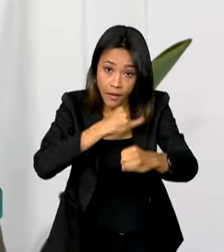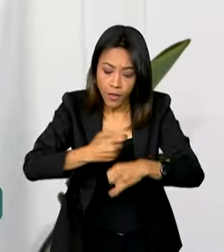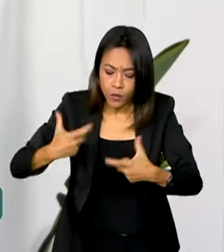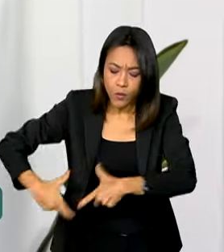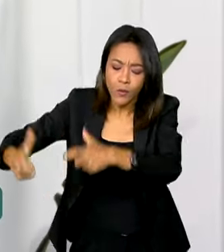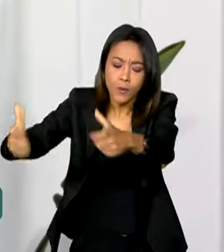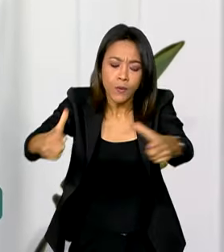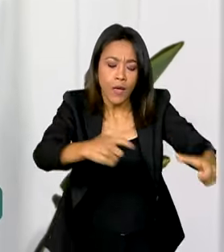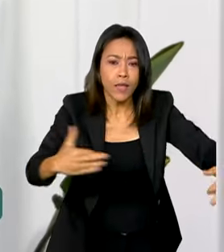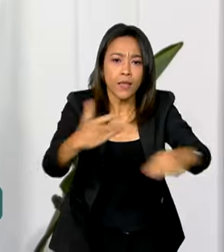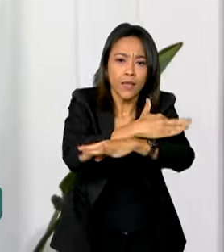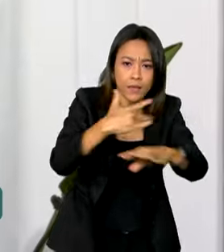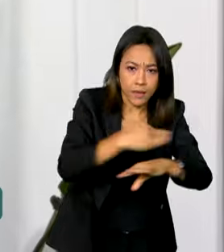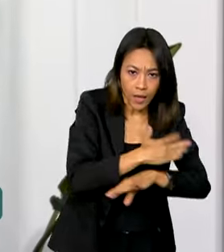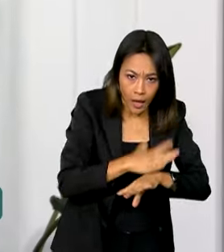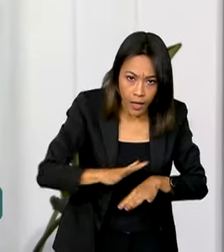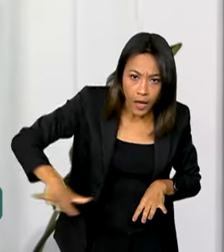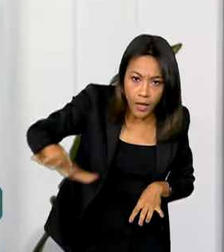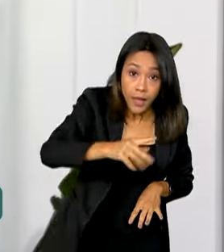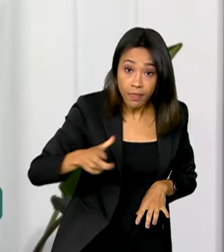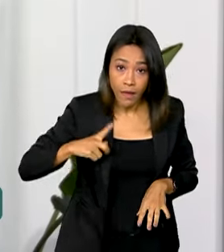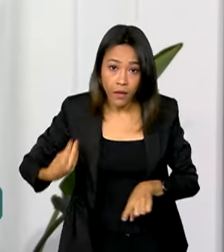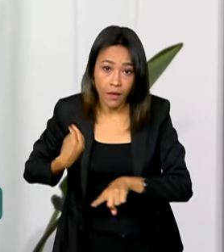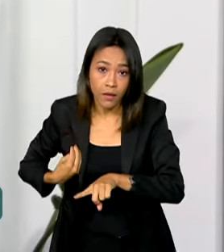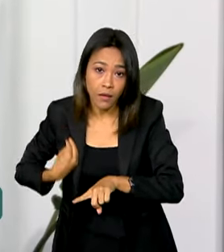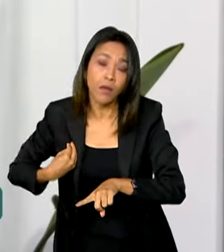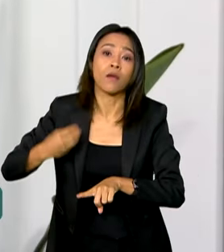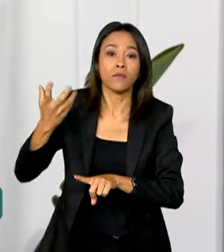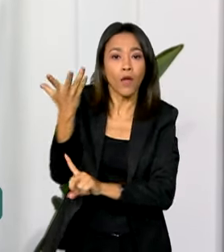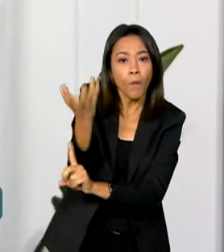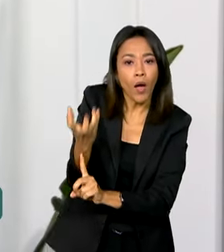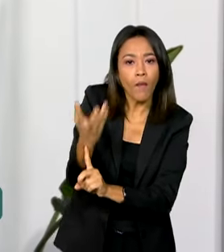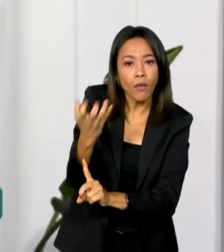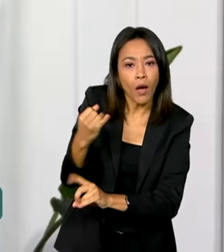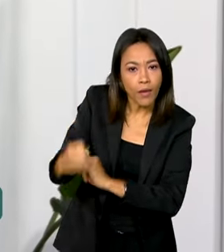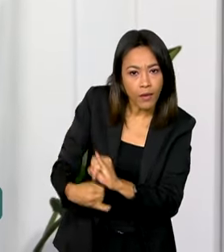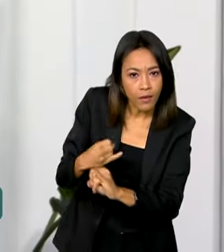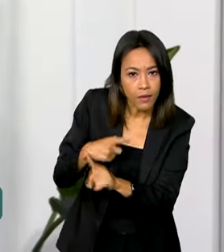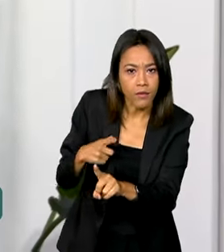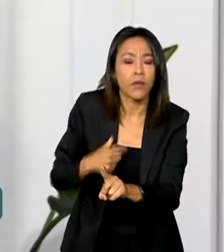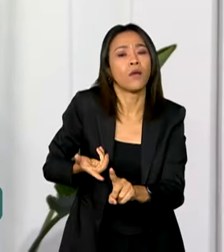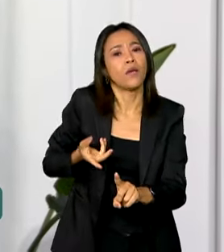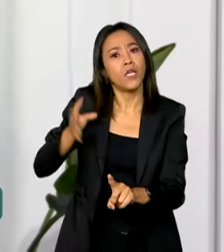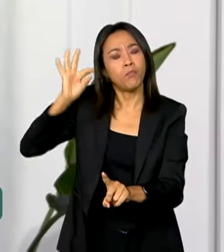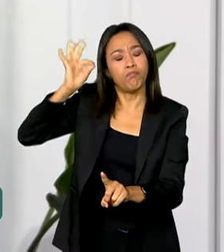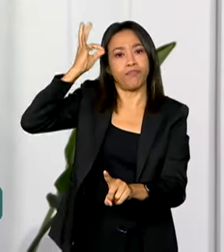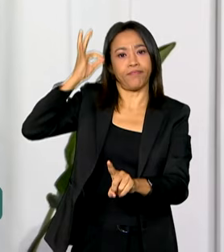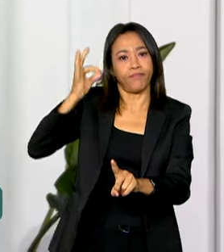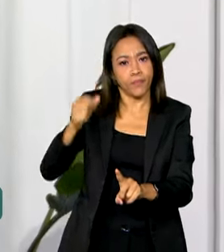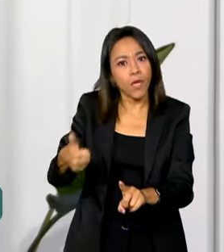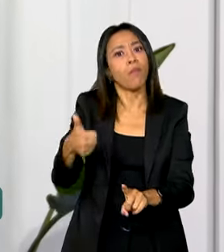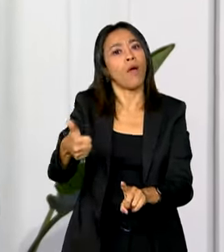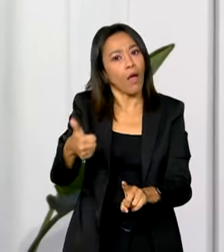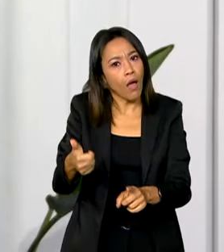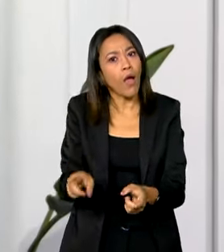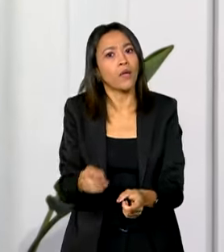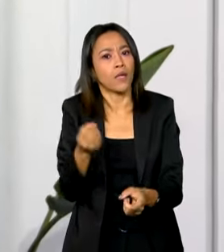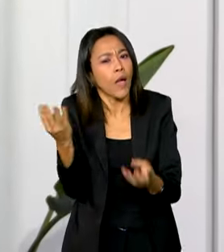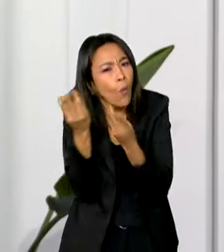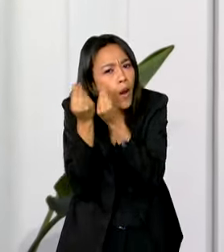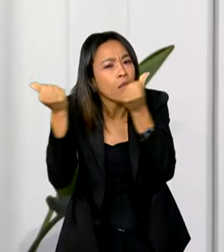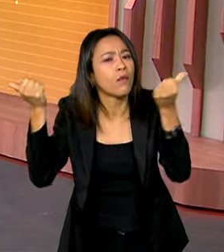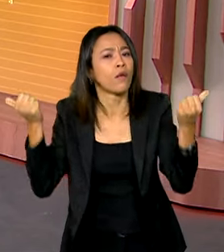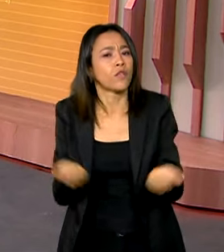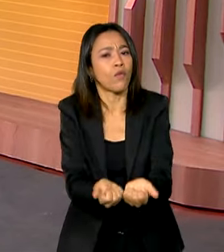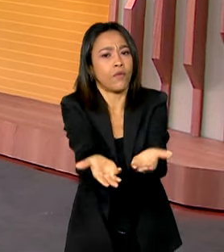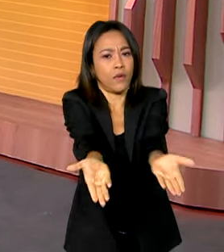que estão cobertas ou não, que tem sinal disponível para a população, como também a velocidade de conexão, que é o que a gente chama de qualidade do